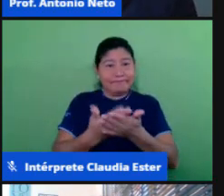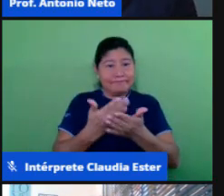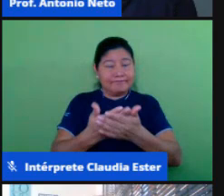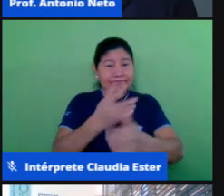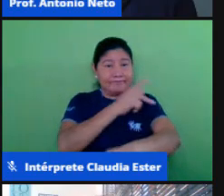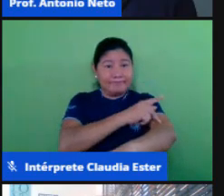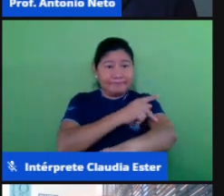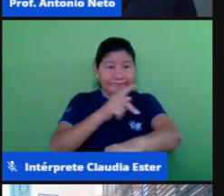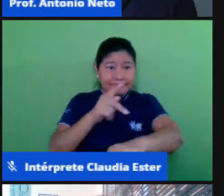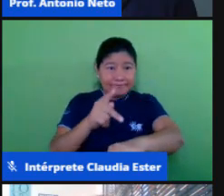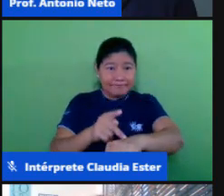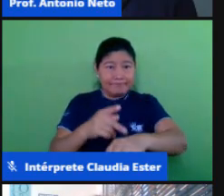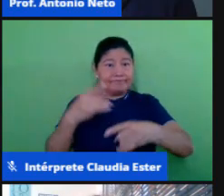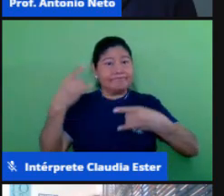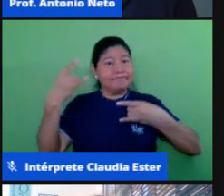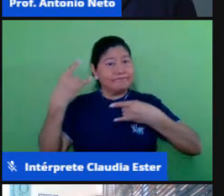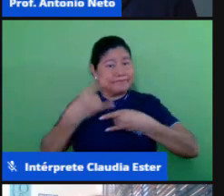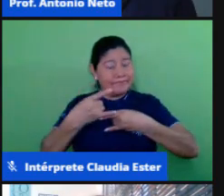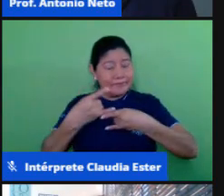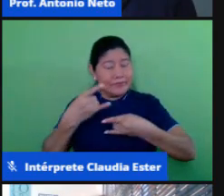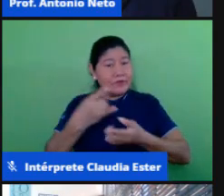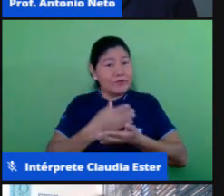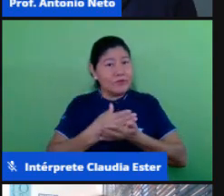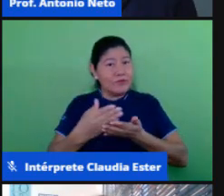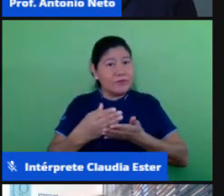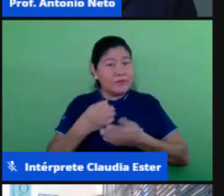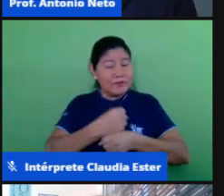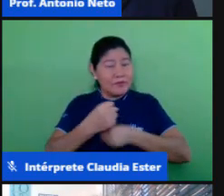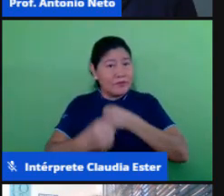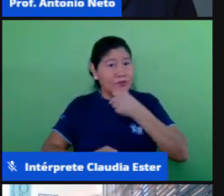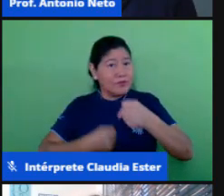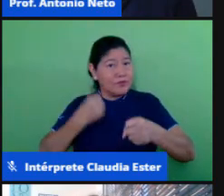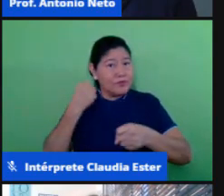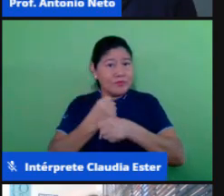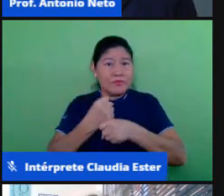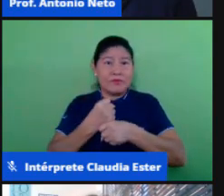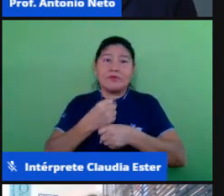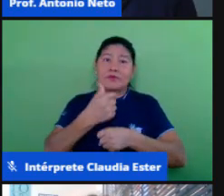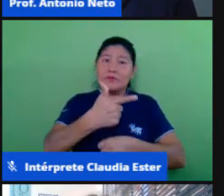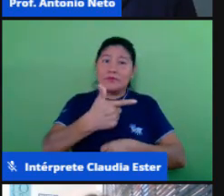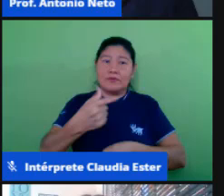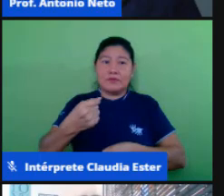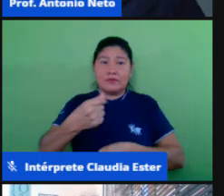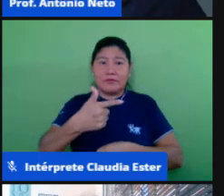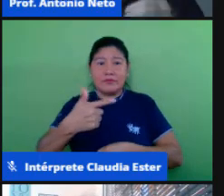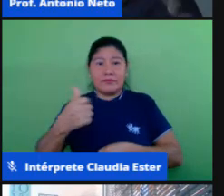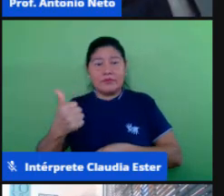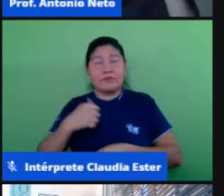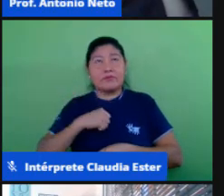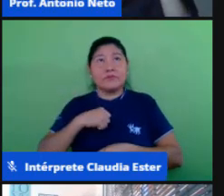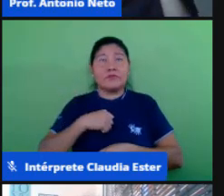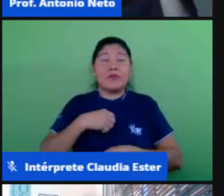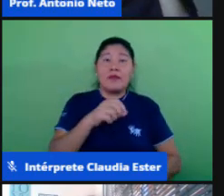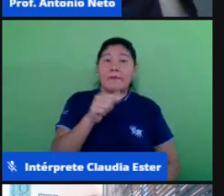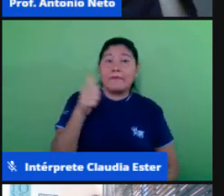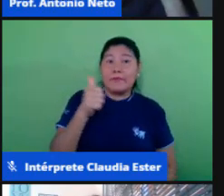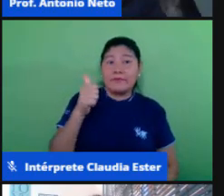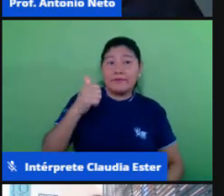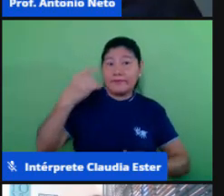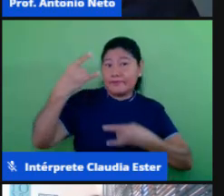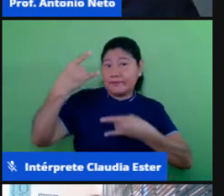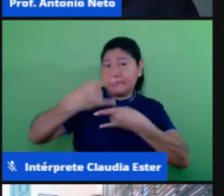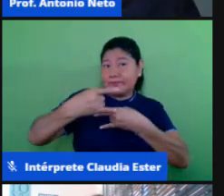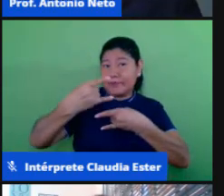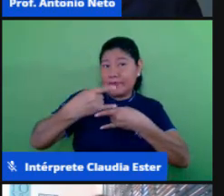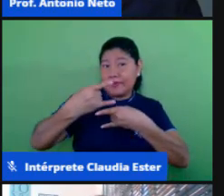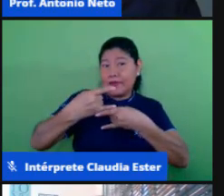inicialmente, no início desse ano, a primeira live do quarto ano, para quem assistiu e se lembra, foi feito uma